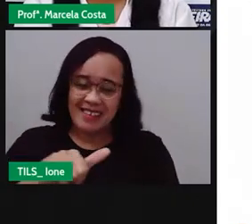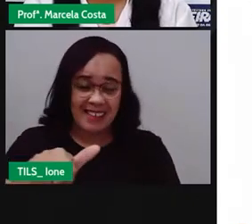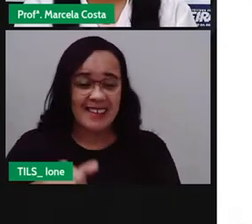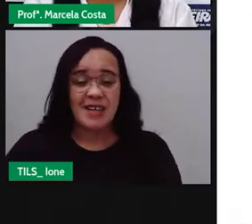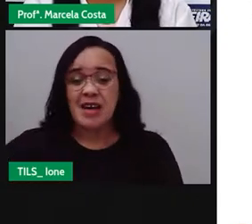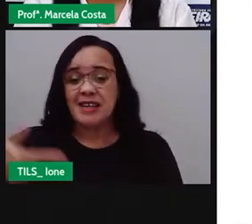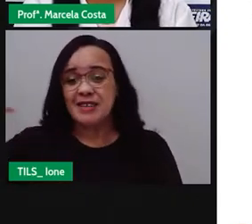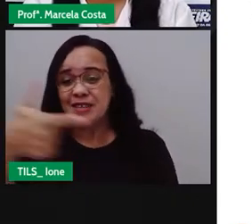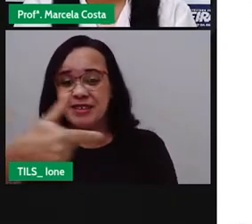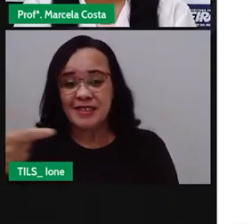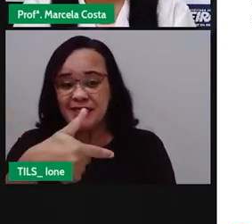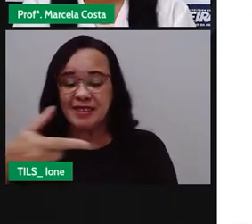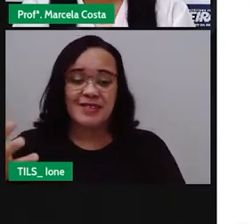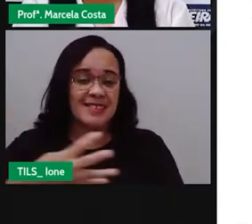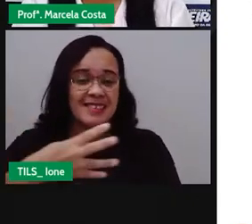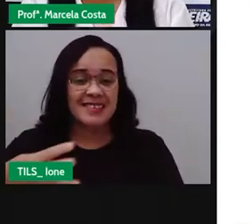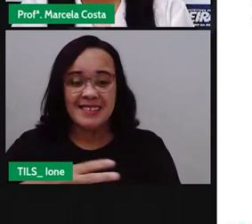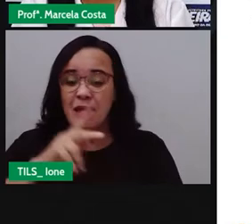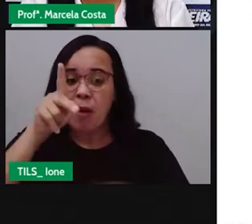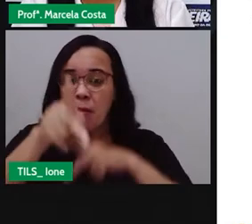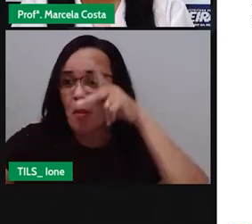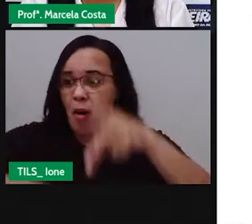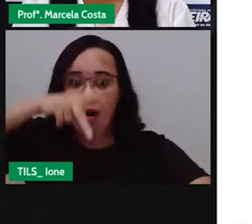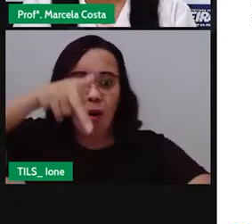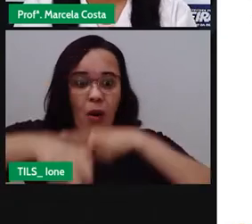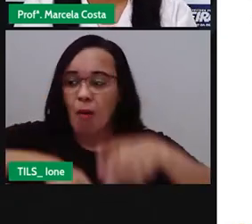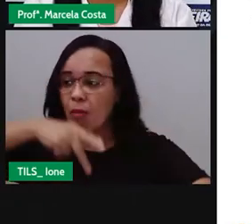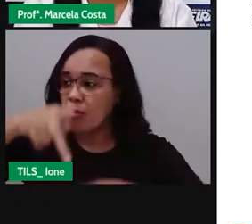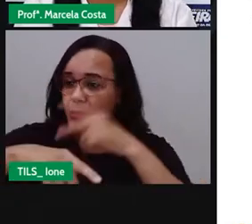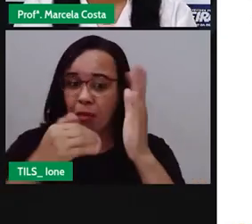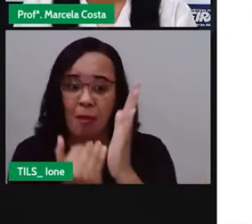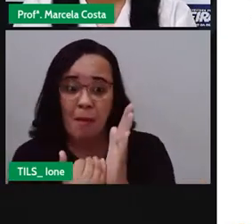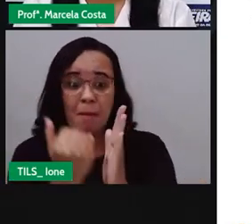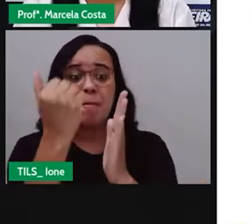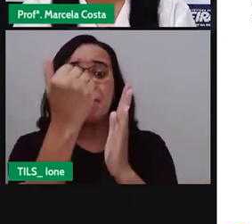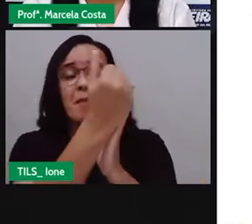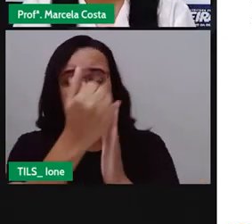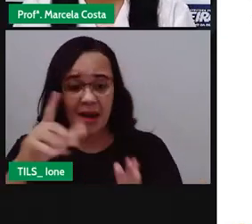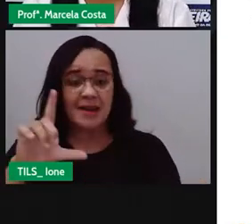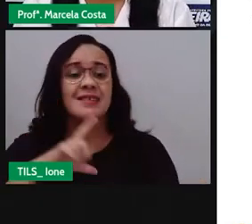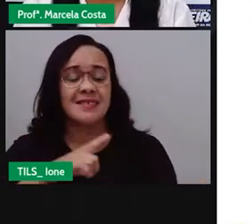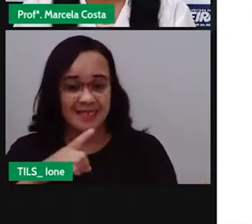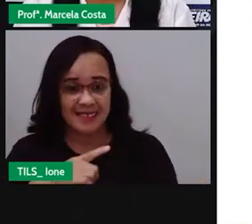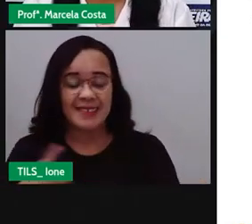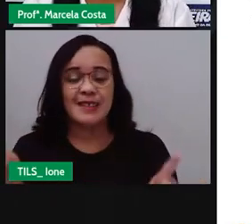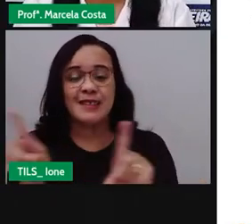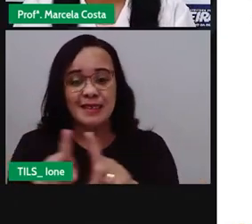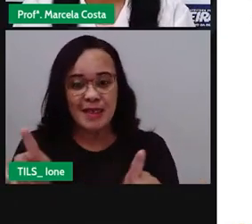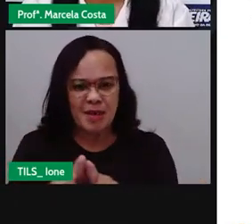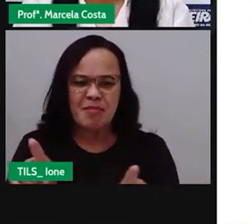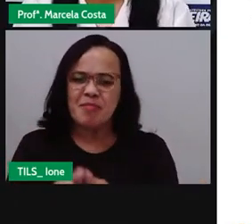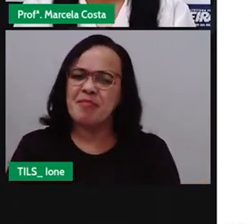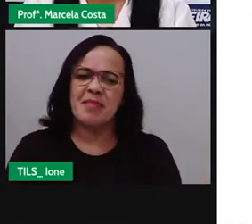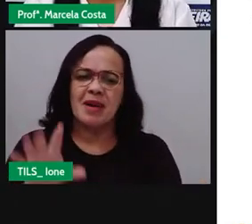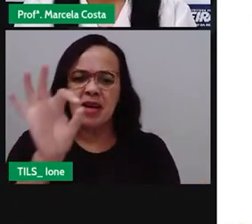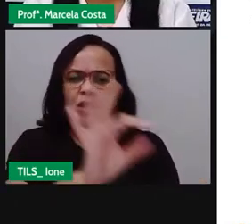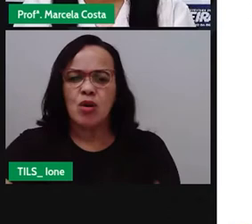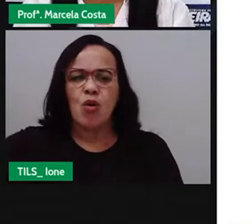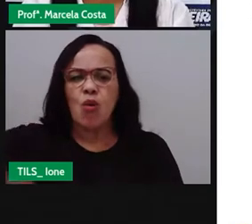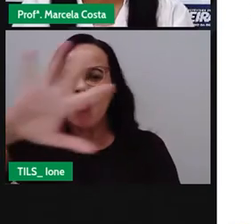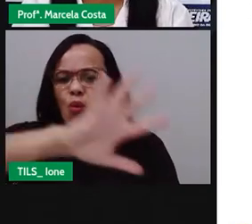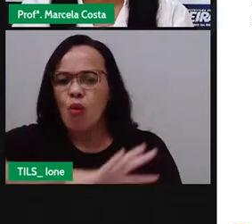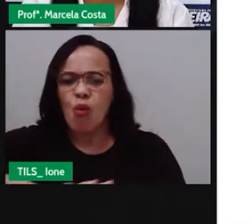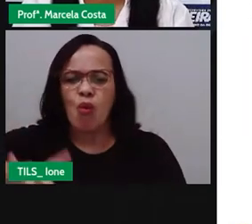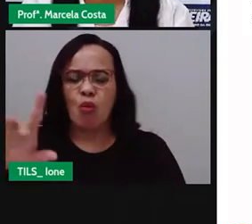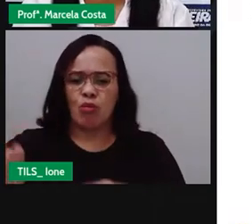segunda cidade mais populosa da Bahia. Além disso, a cidade é um relevante ponto turístico, com muitas